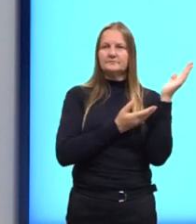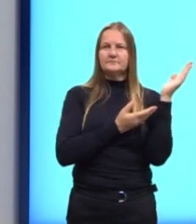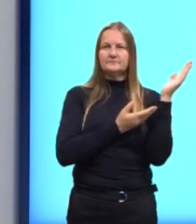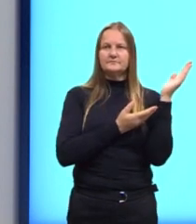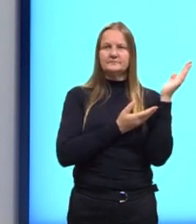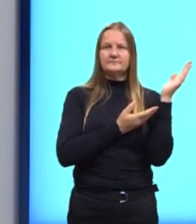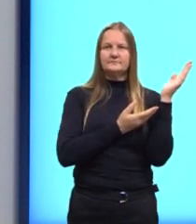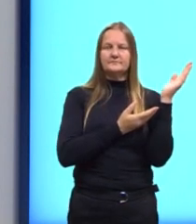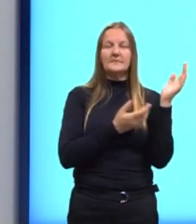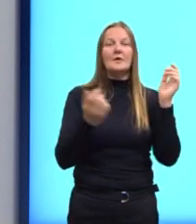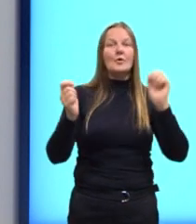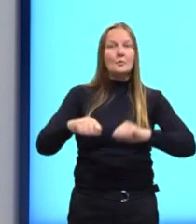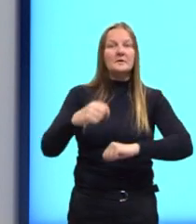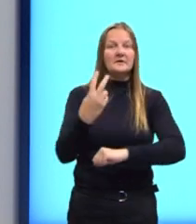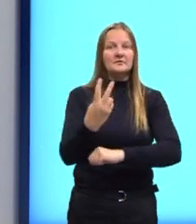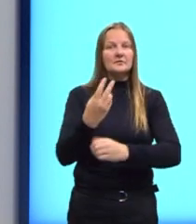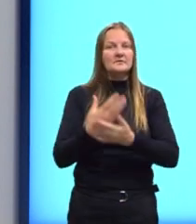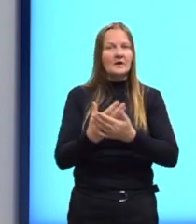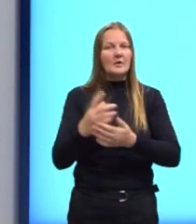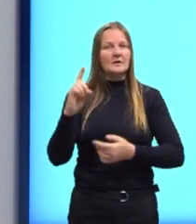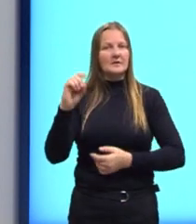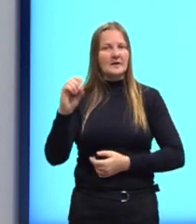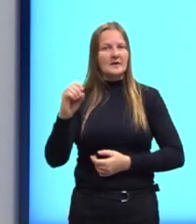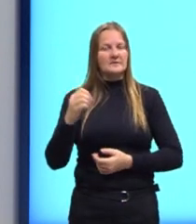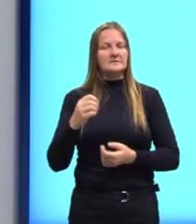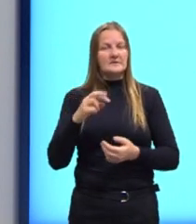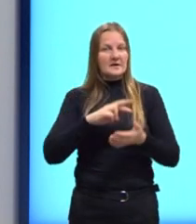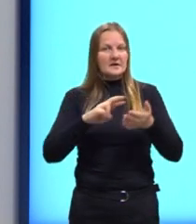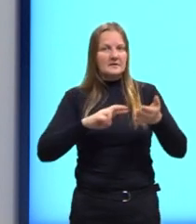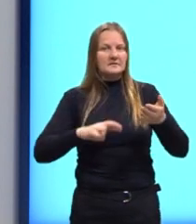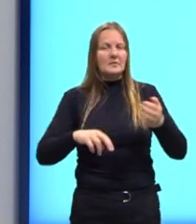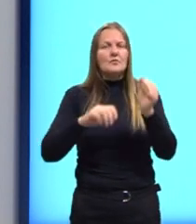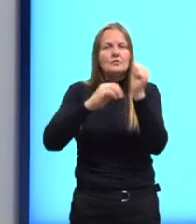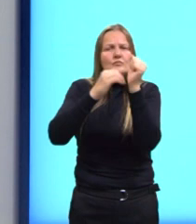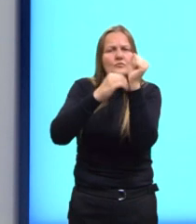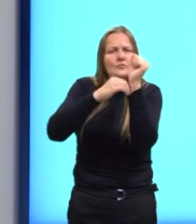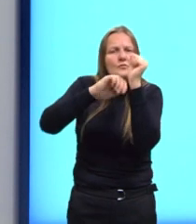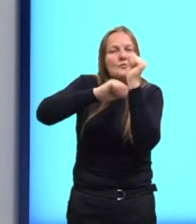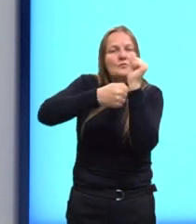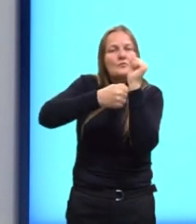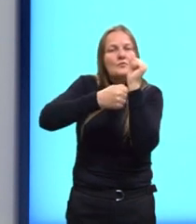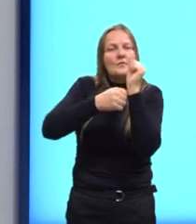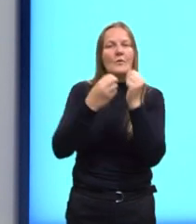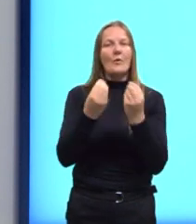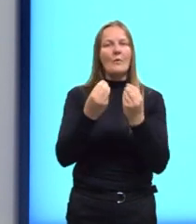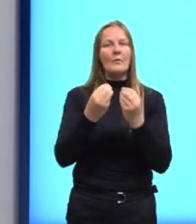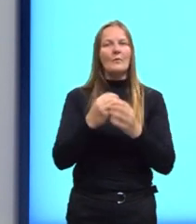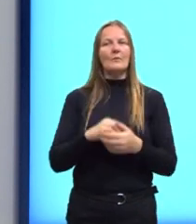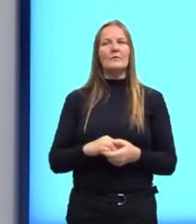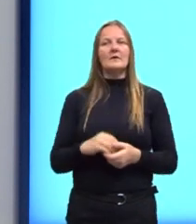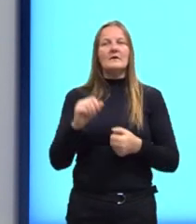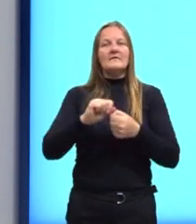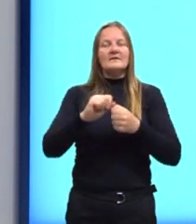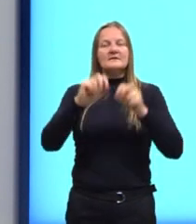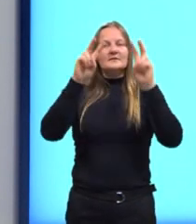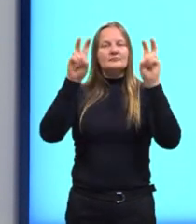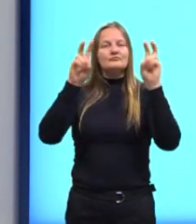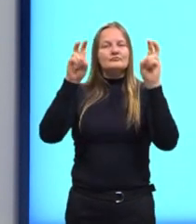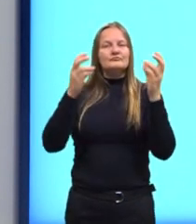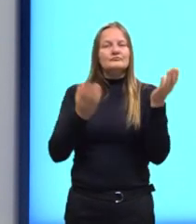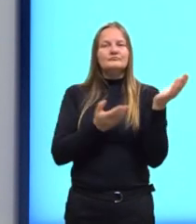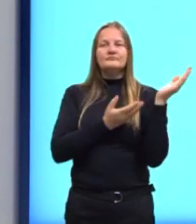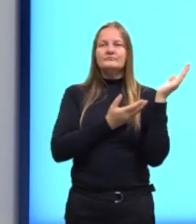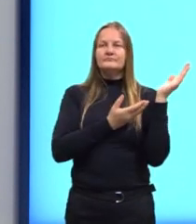competência 2 da nossa aula 10, o segredo em relação ao tema, por